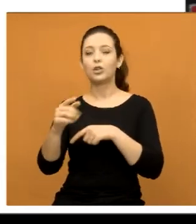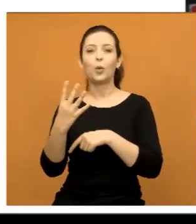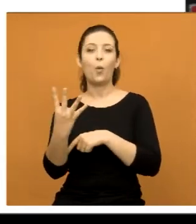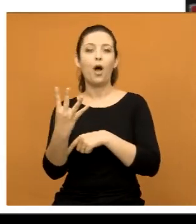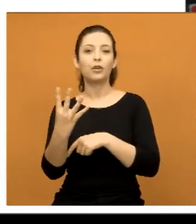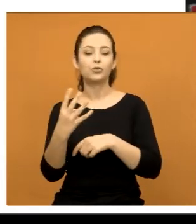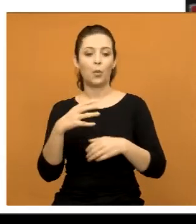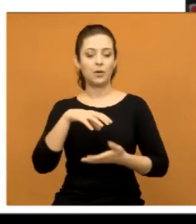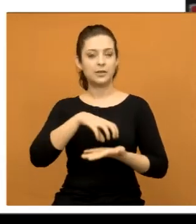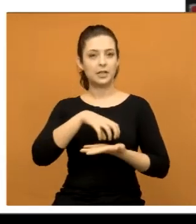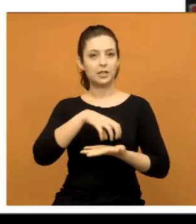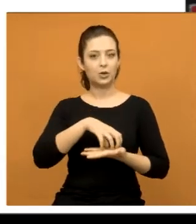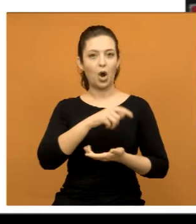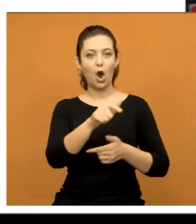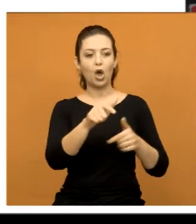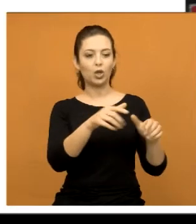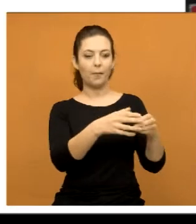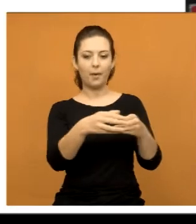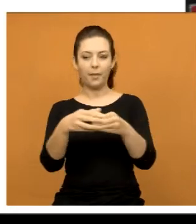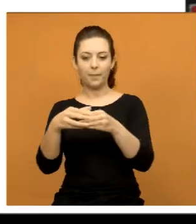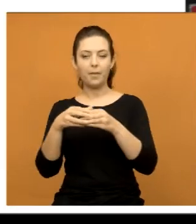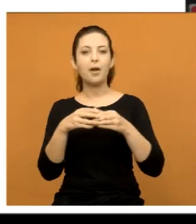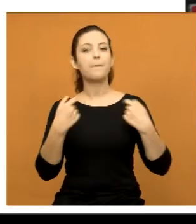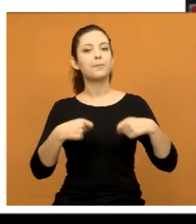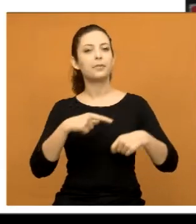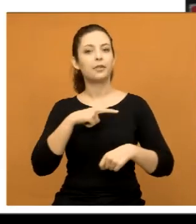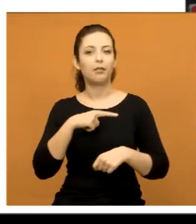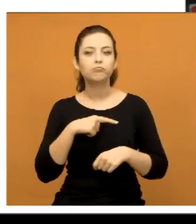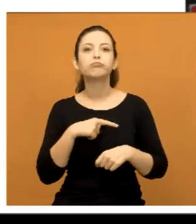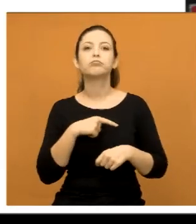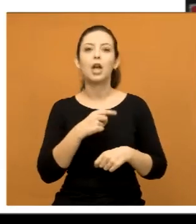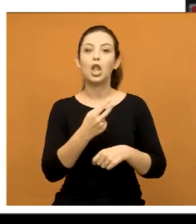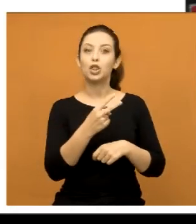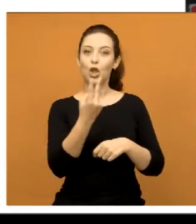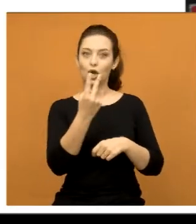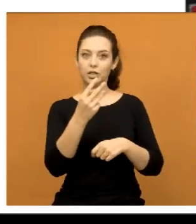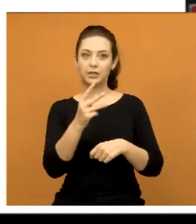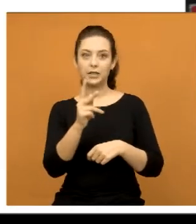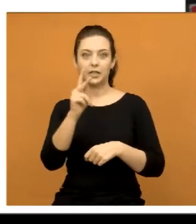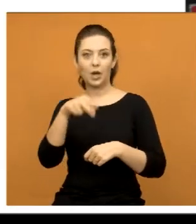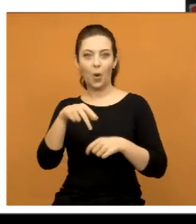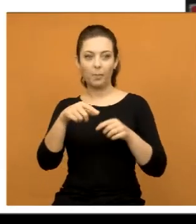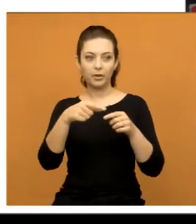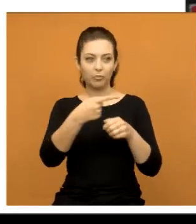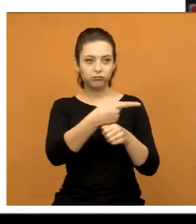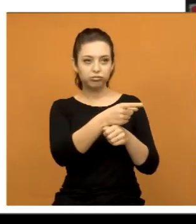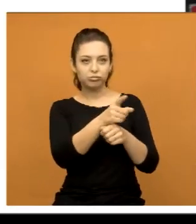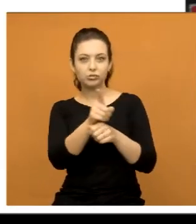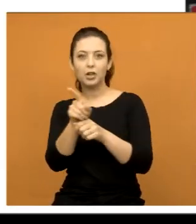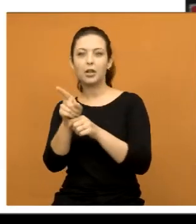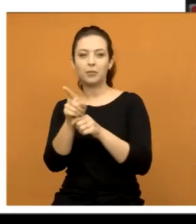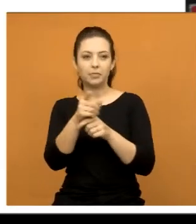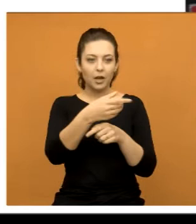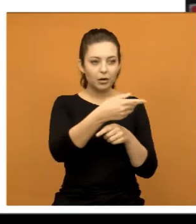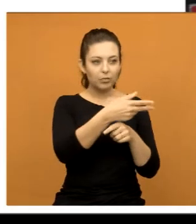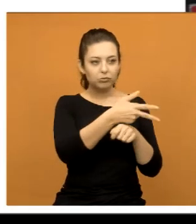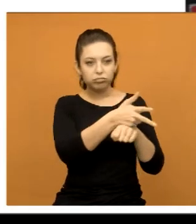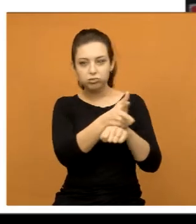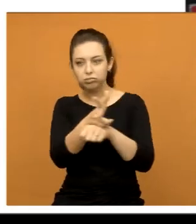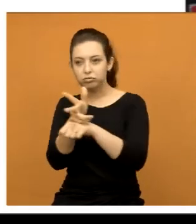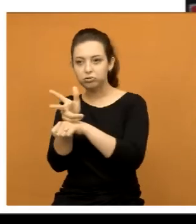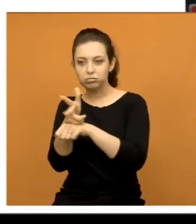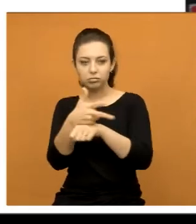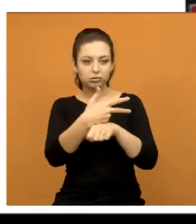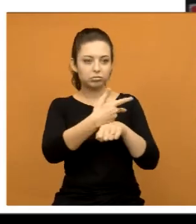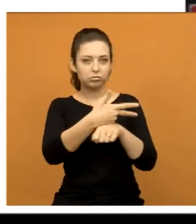e o centro da cidade, e outros bairros também vai ter. Ela pega dois quilômetros de raio ali, cada